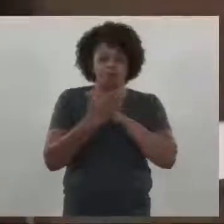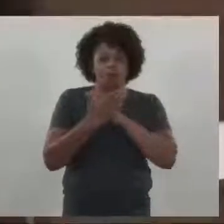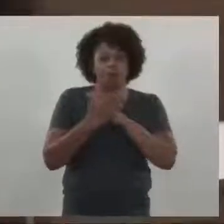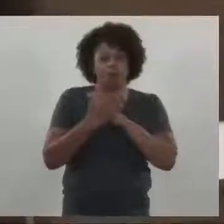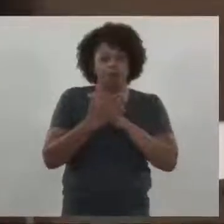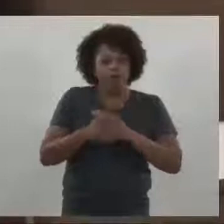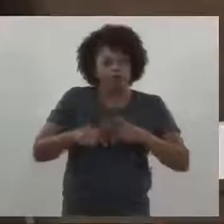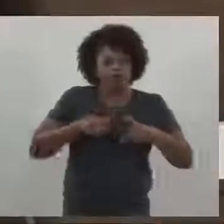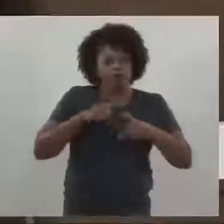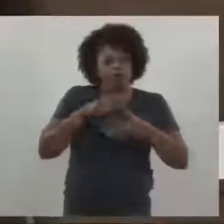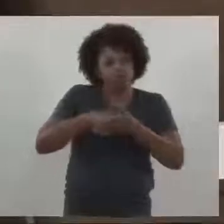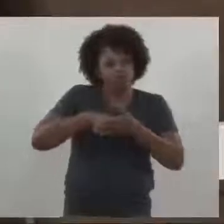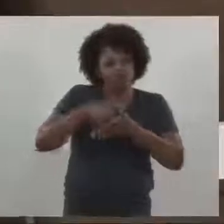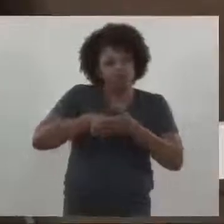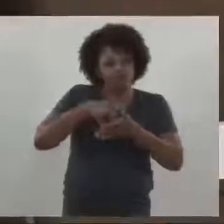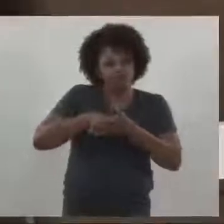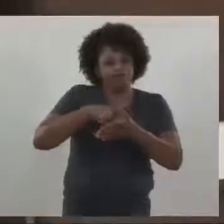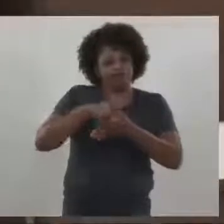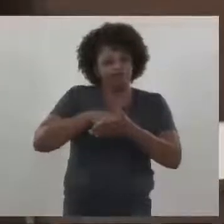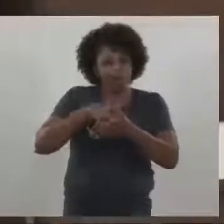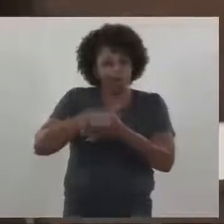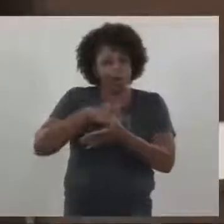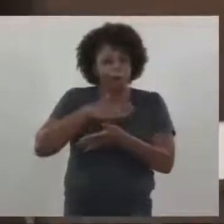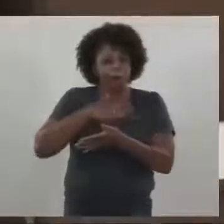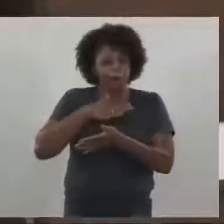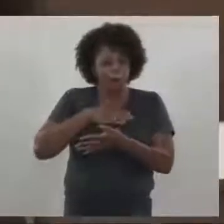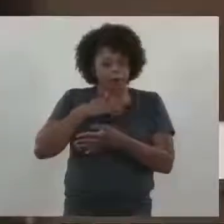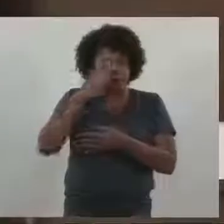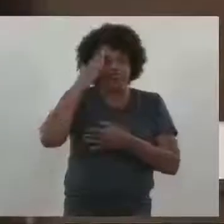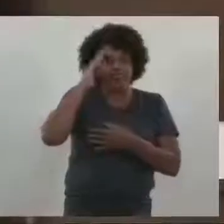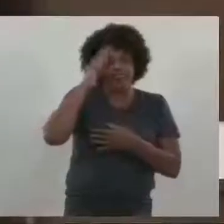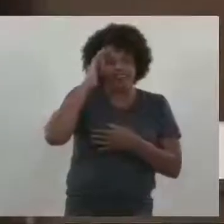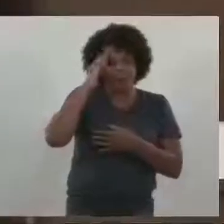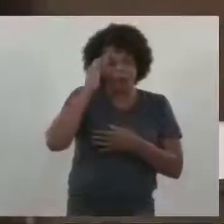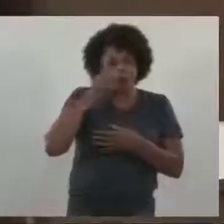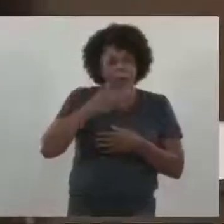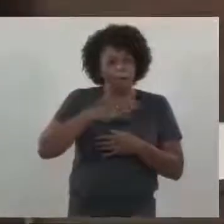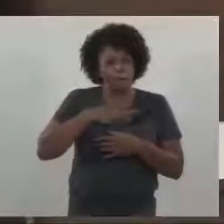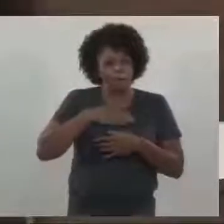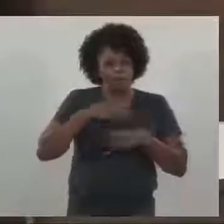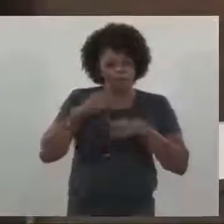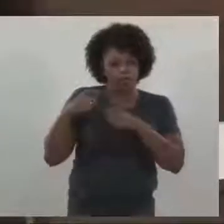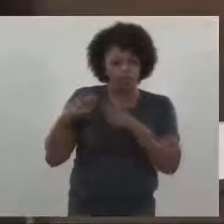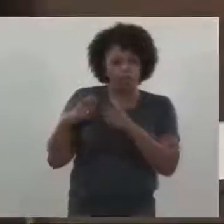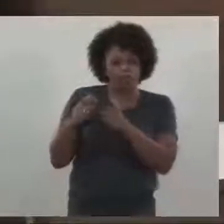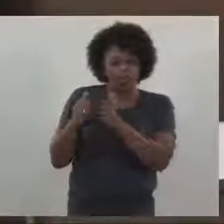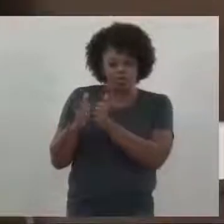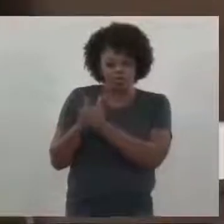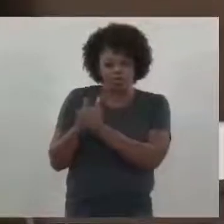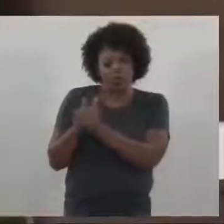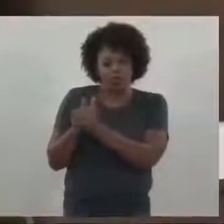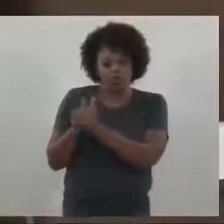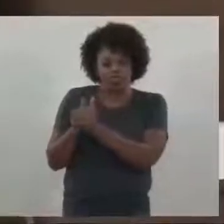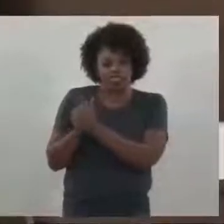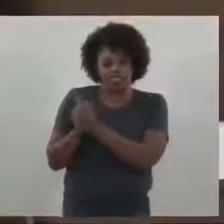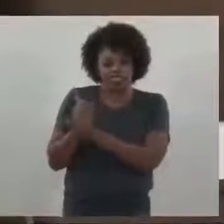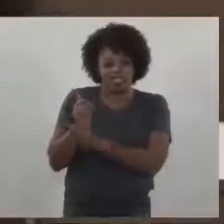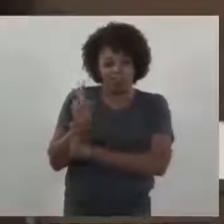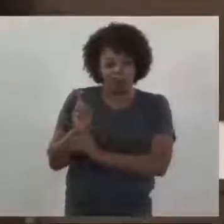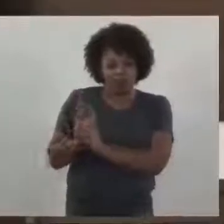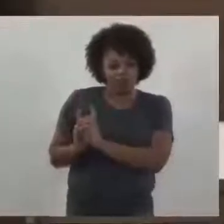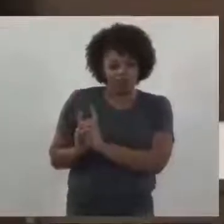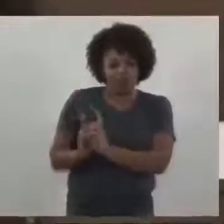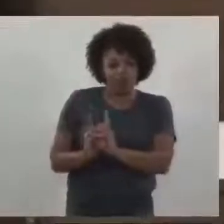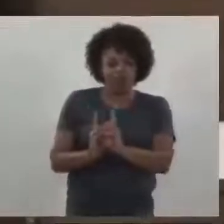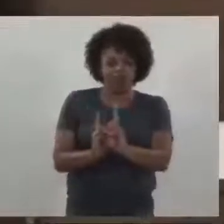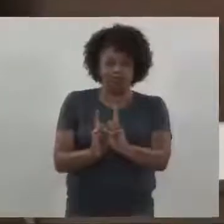que lutou comigo e por mim e que sempre entendeu que o meu lugar não é atrás dele não, é ao lado. Muito obrigada a